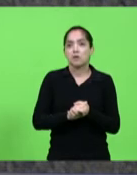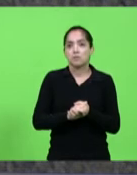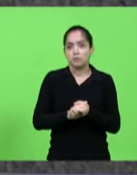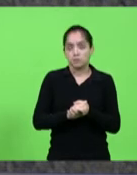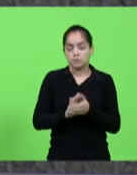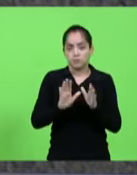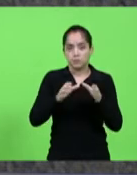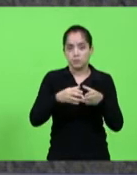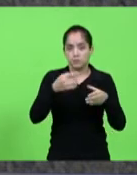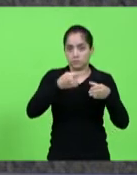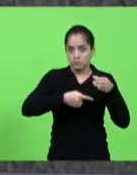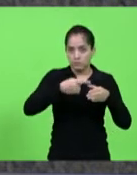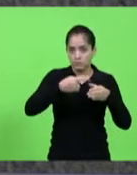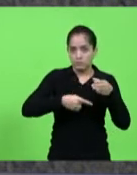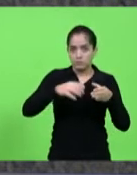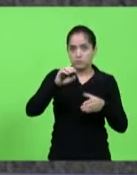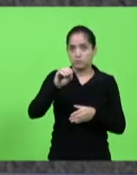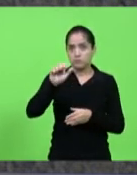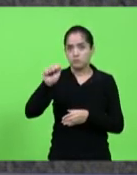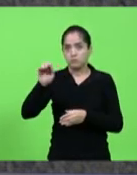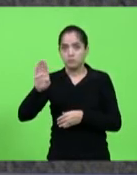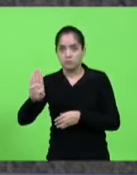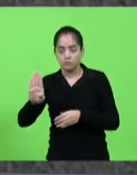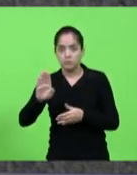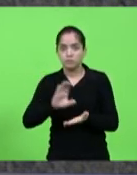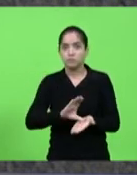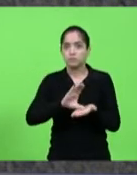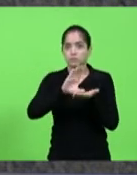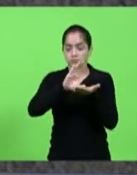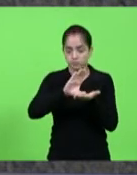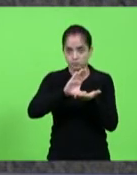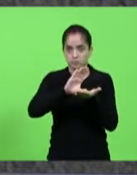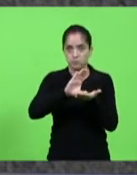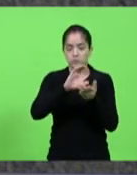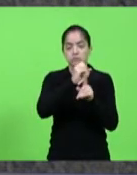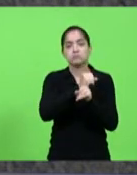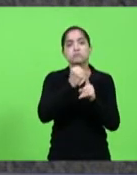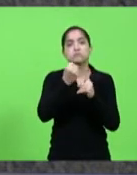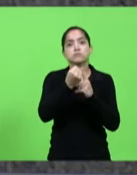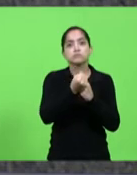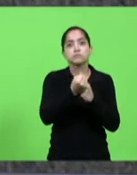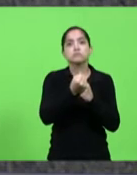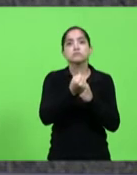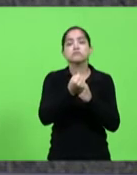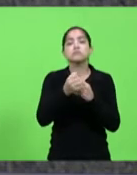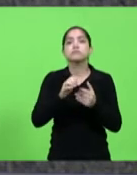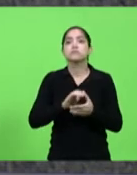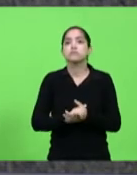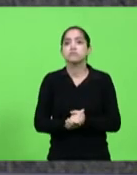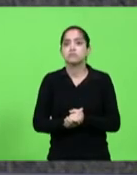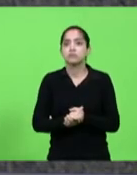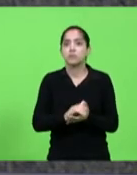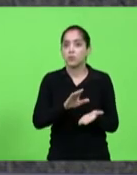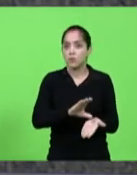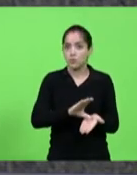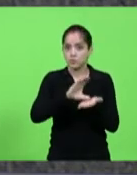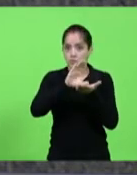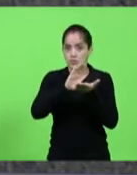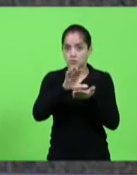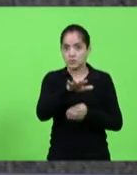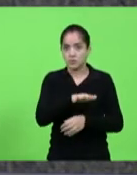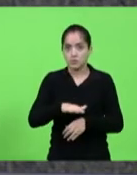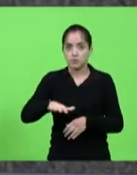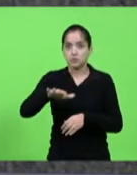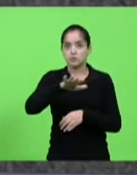Assistência Social da OAB, Conselho Estadual de Assistência Social, OCEAS, Conselho Regional de Serviço